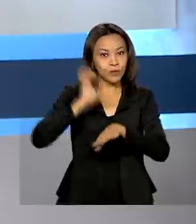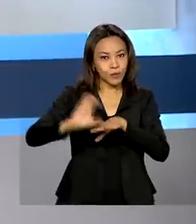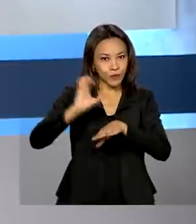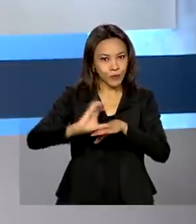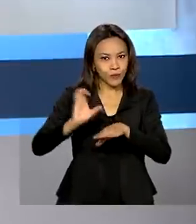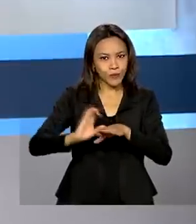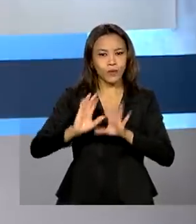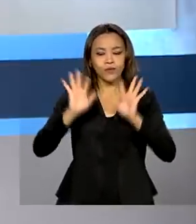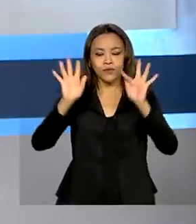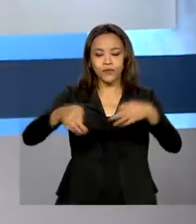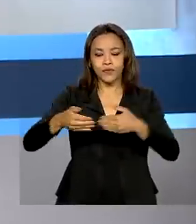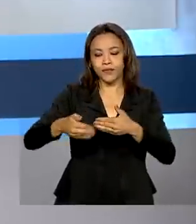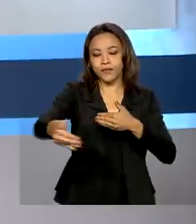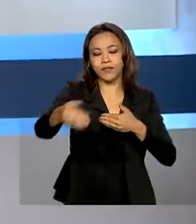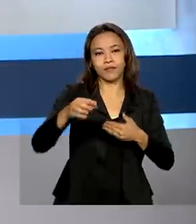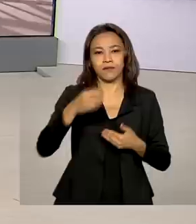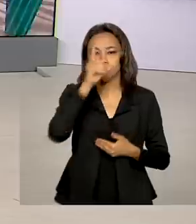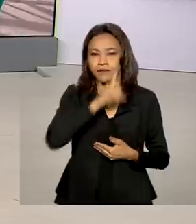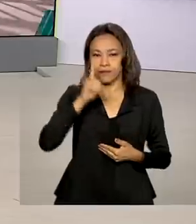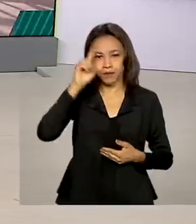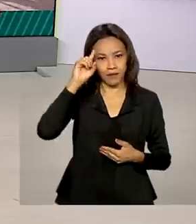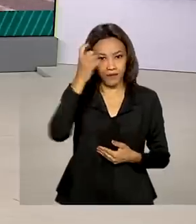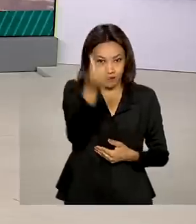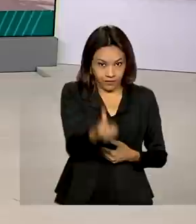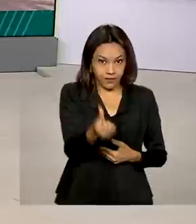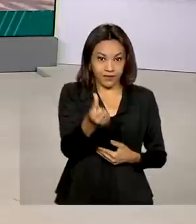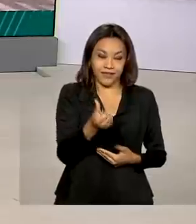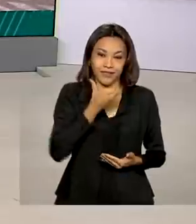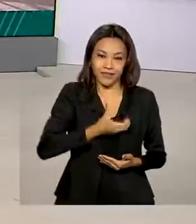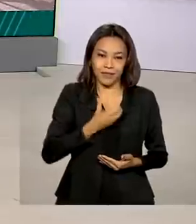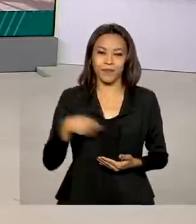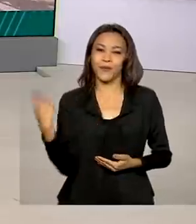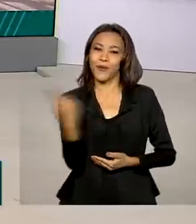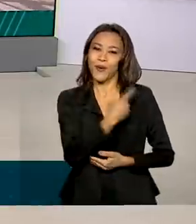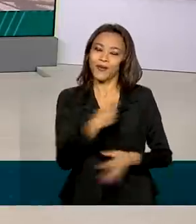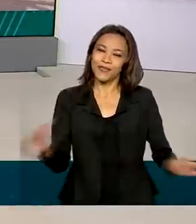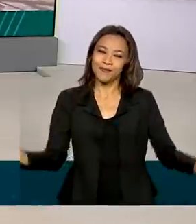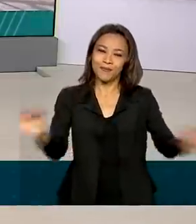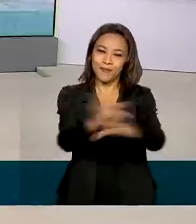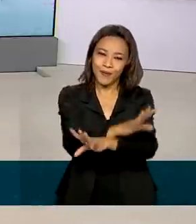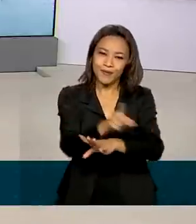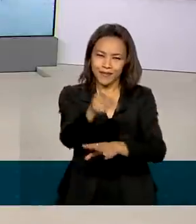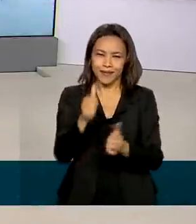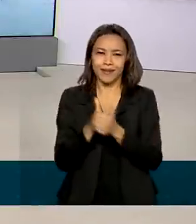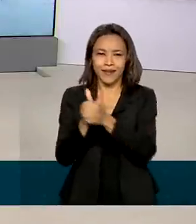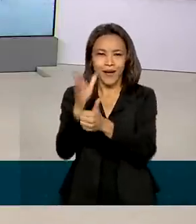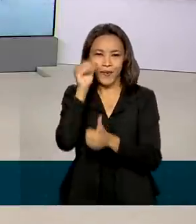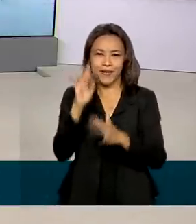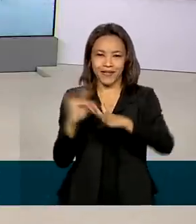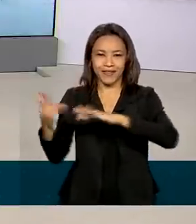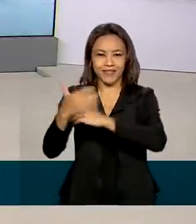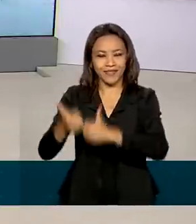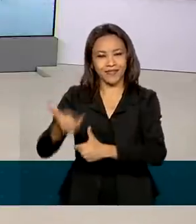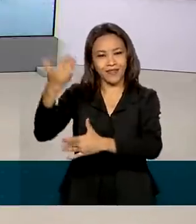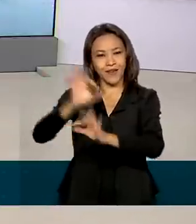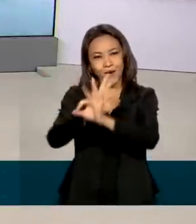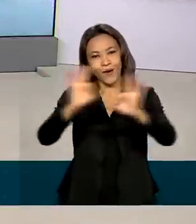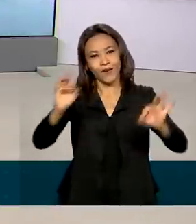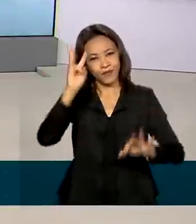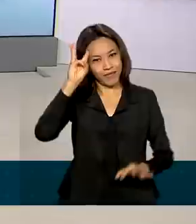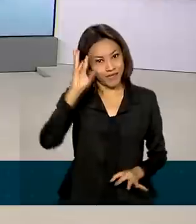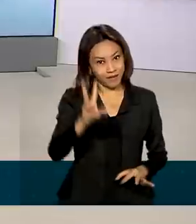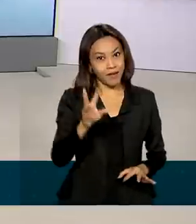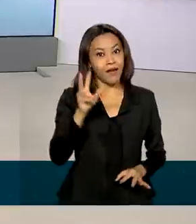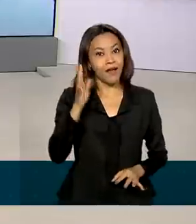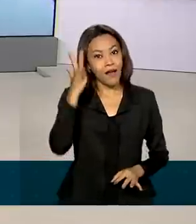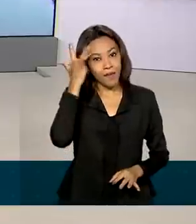terminam neste domingo, 6 de dezembro. O Brasil em Dia fica por aqui. Nos acompanhe também pelas redes sociais. Uma ótima terça-feira para você.